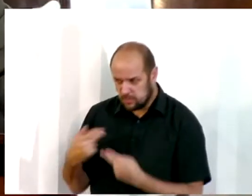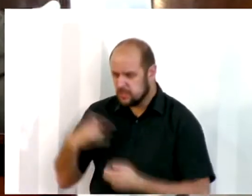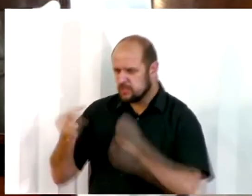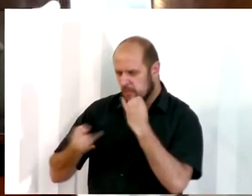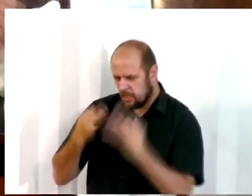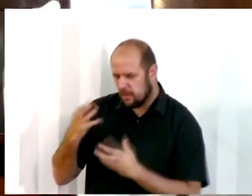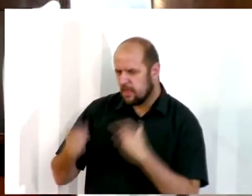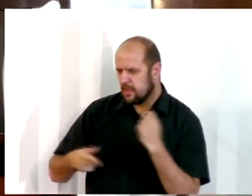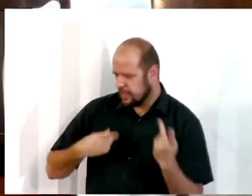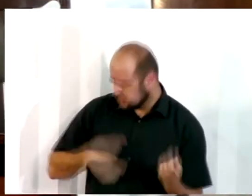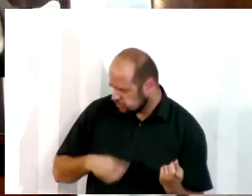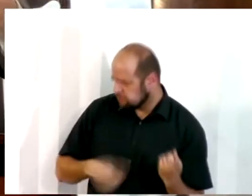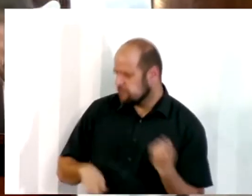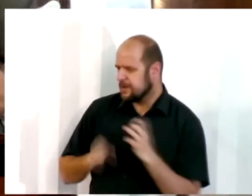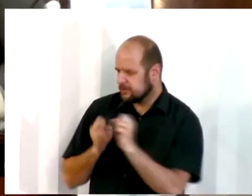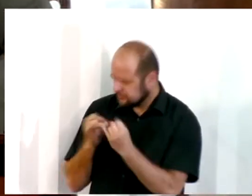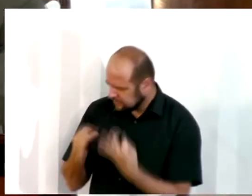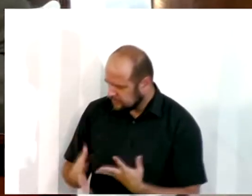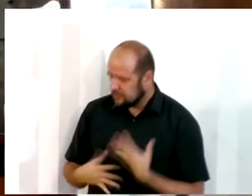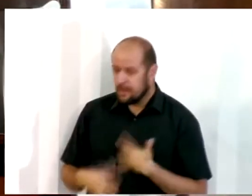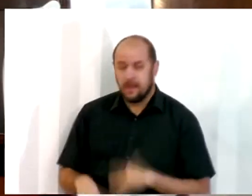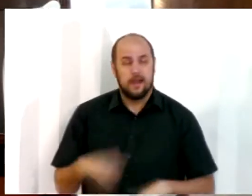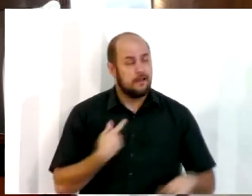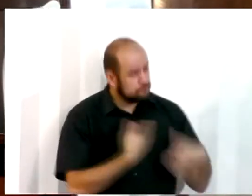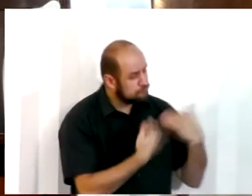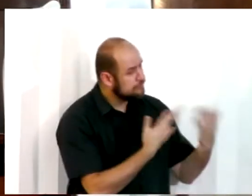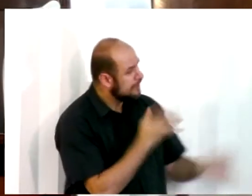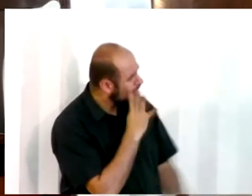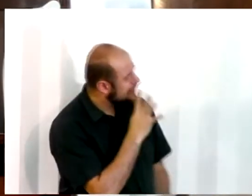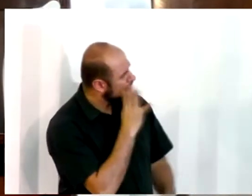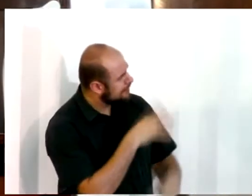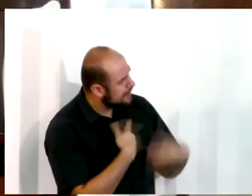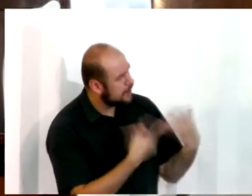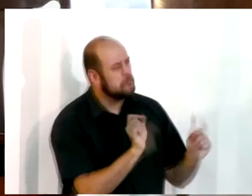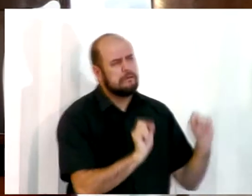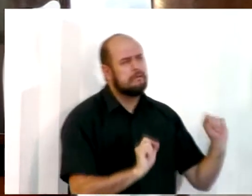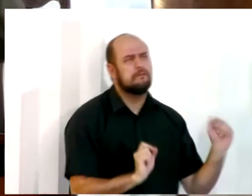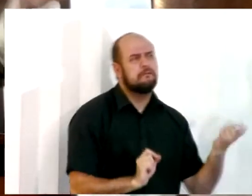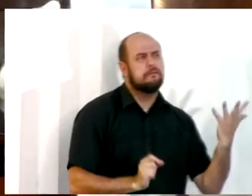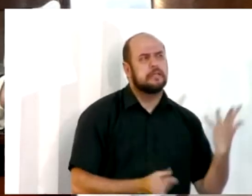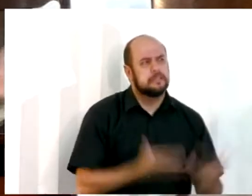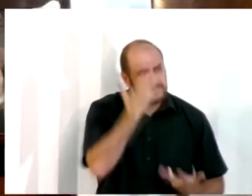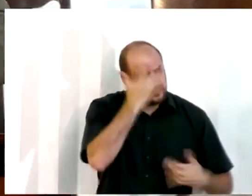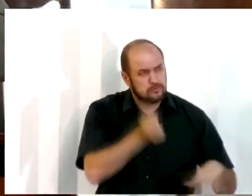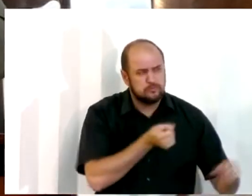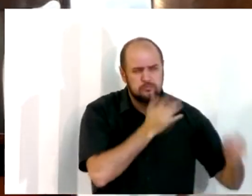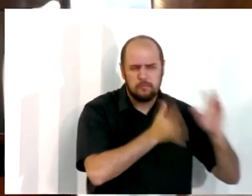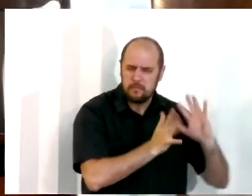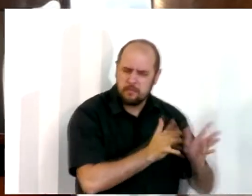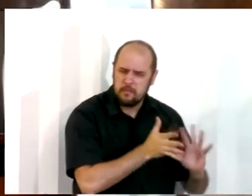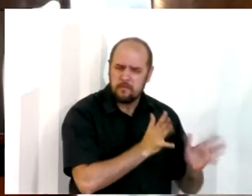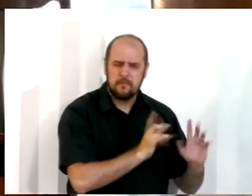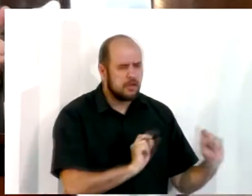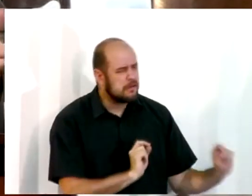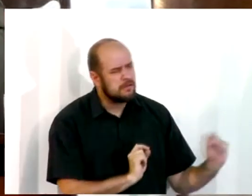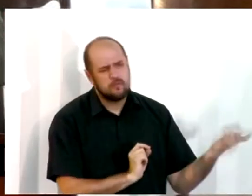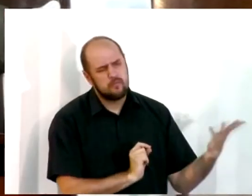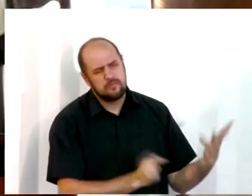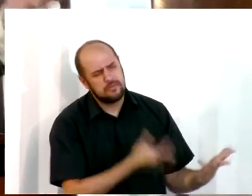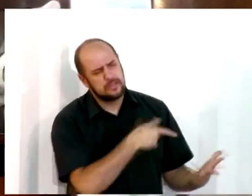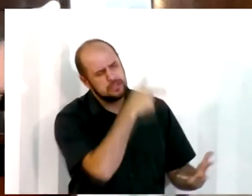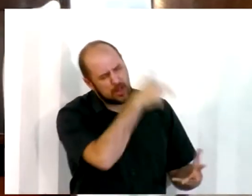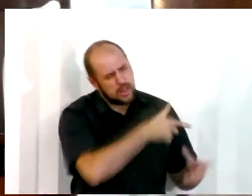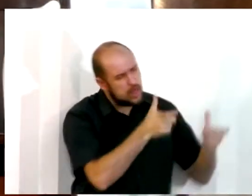isso. E a pessoa interage com você. Puxa, que coisa interessante. E por que está acontecendo isso? Por que solenidade é essa? O que aconteceu ali em